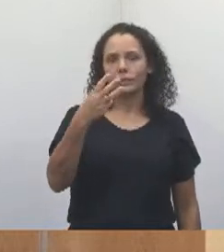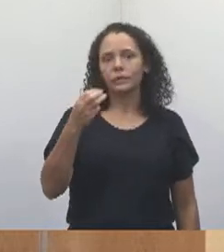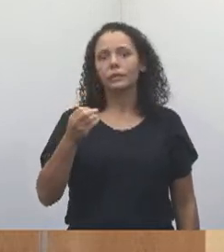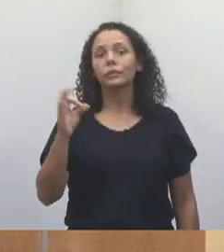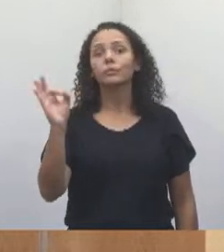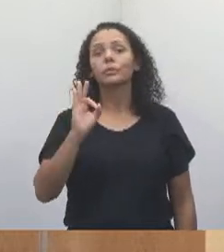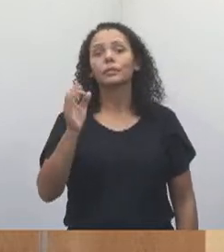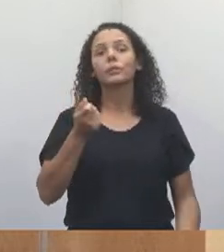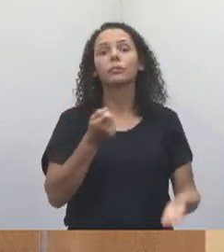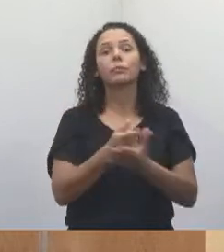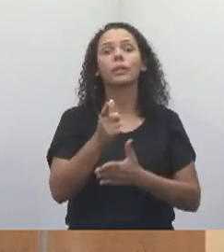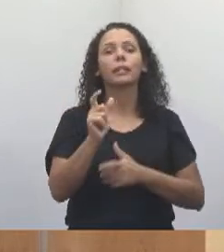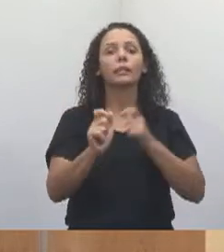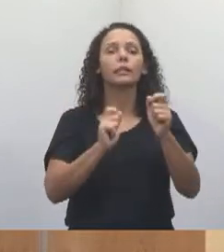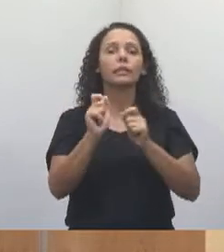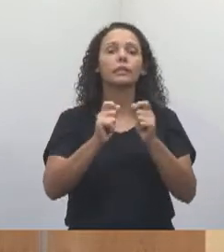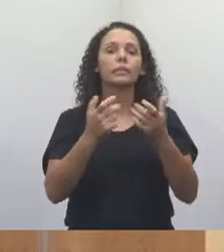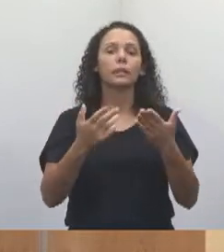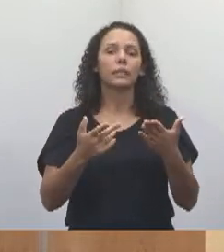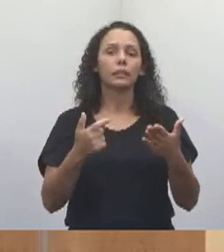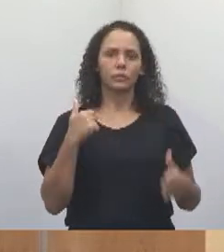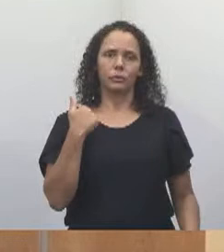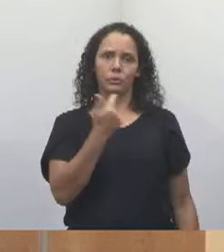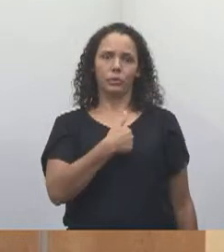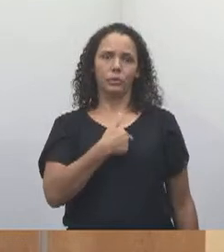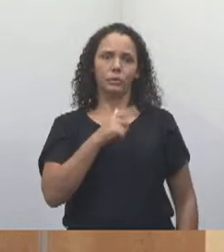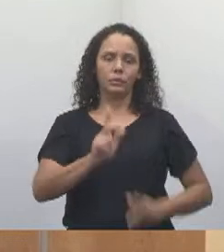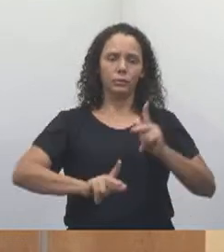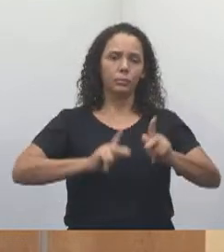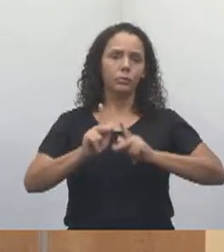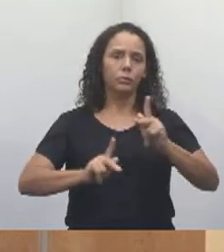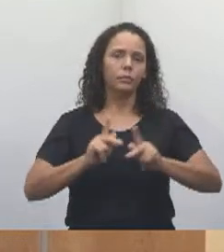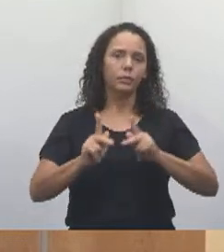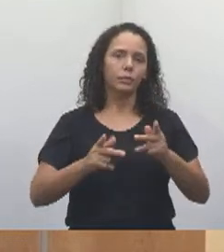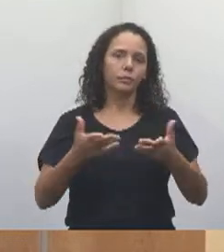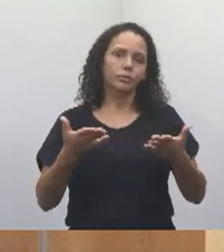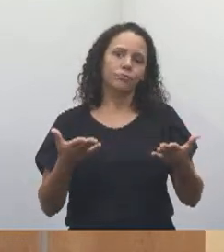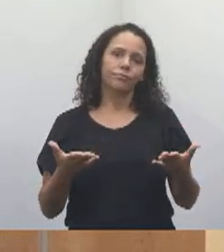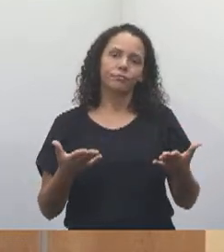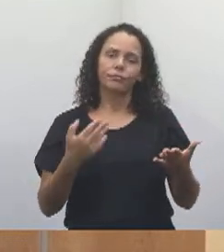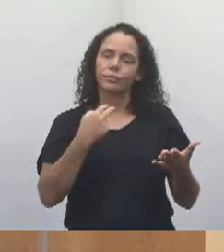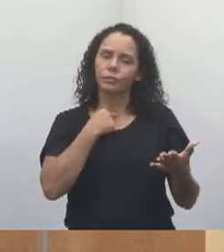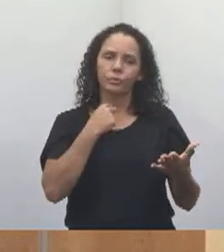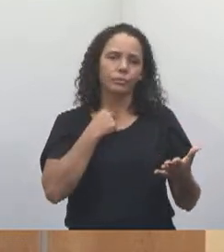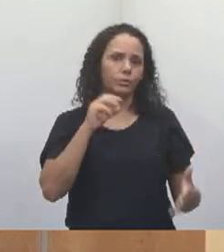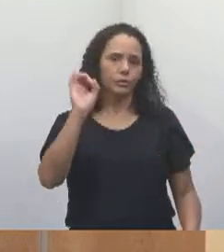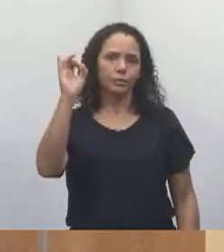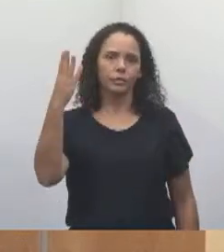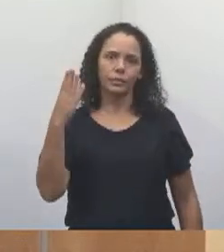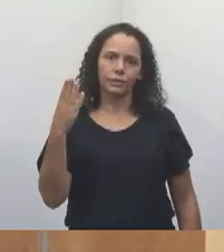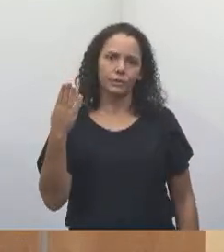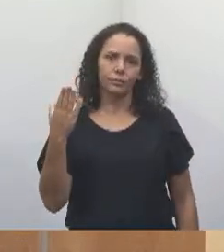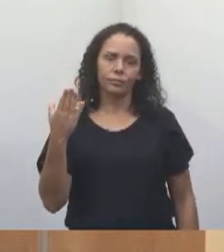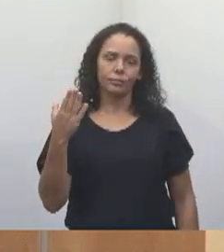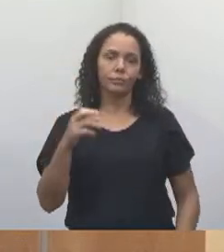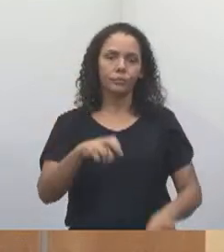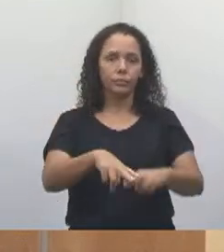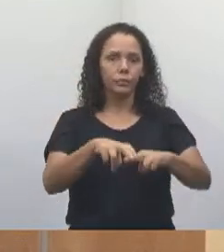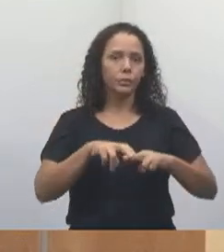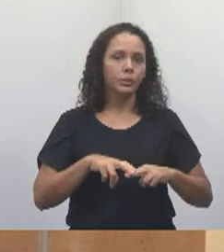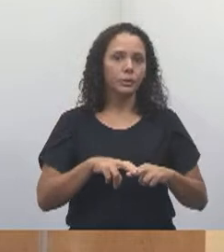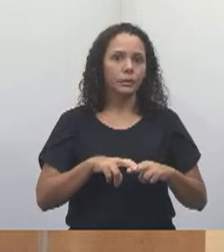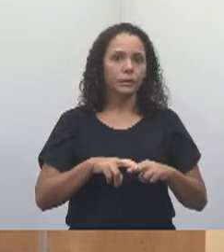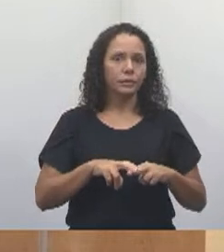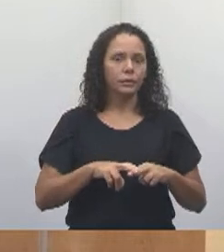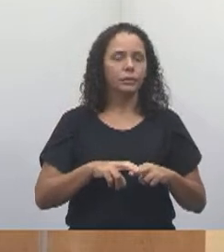conta? Os munícipes? Nós, a população? Isso não pode acontecer, isso é injusto. Por isso, esse assunto não está